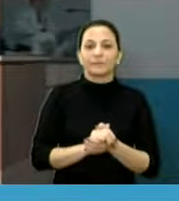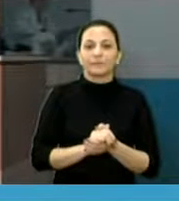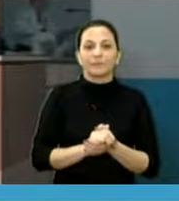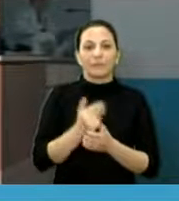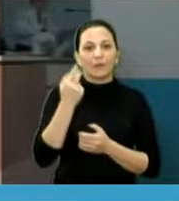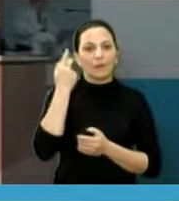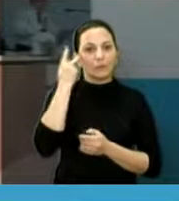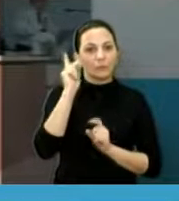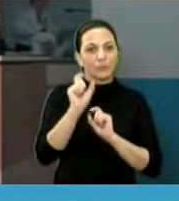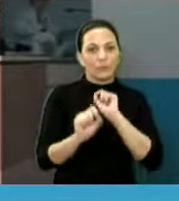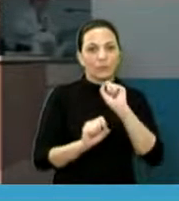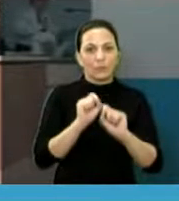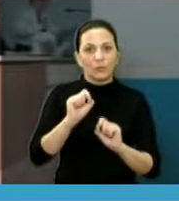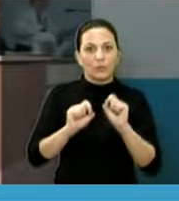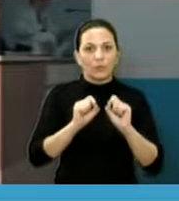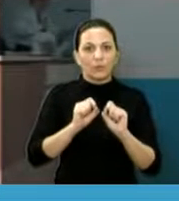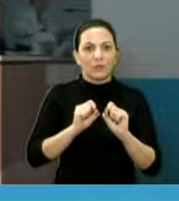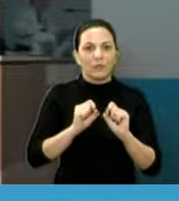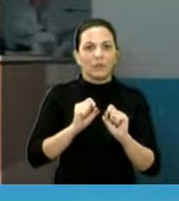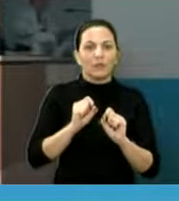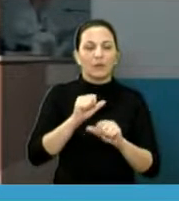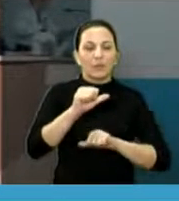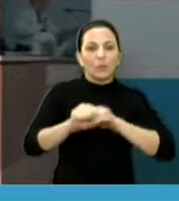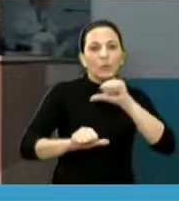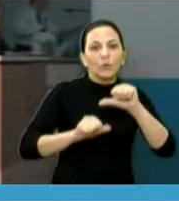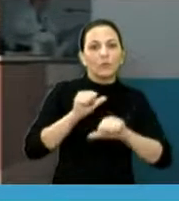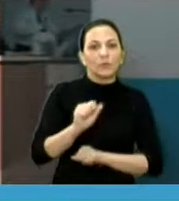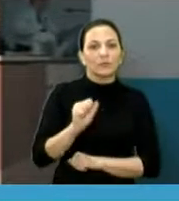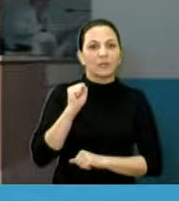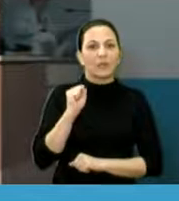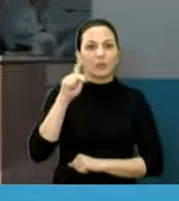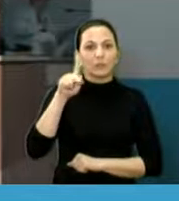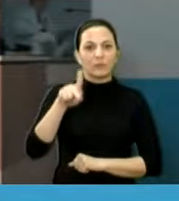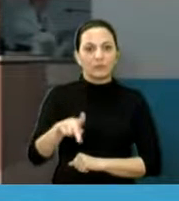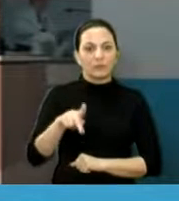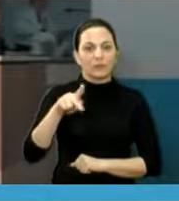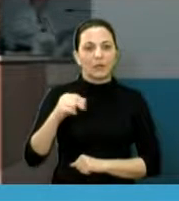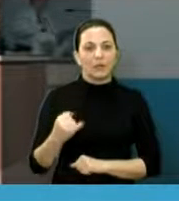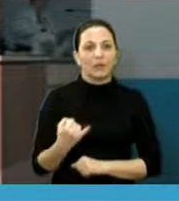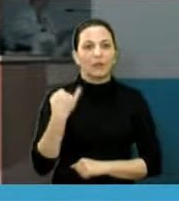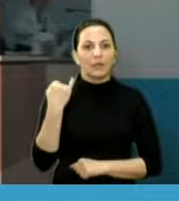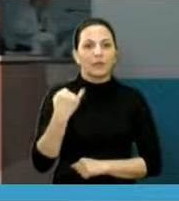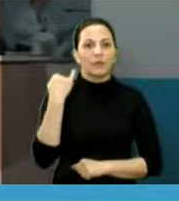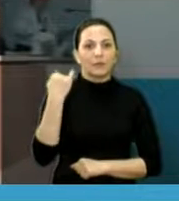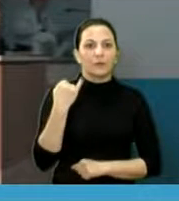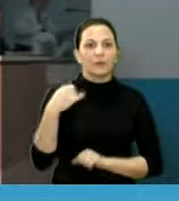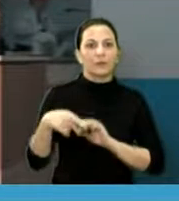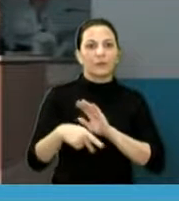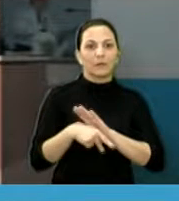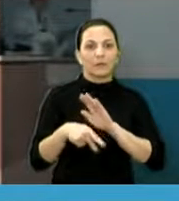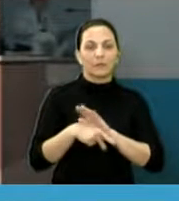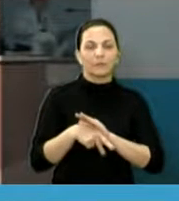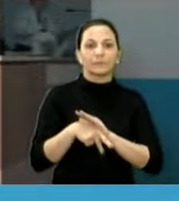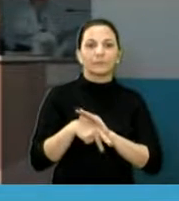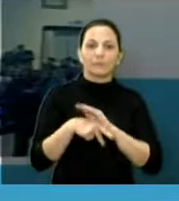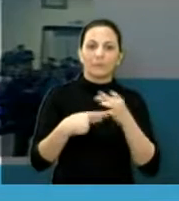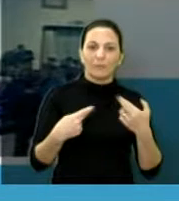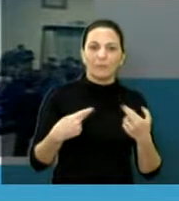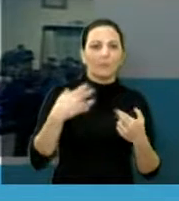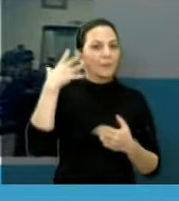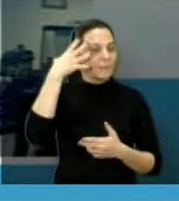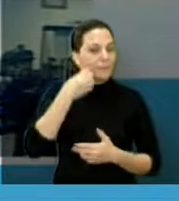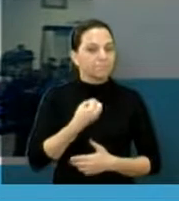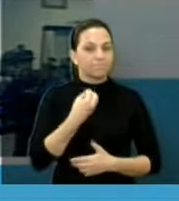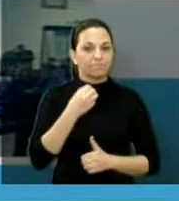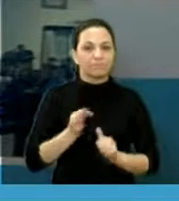sobre essas reformas da Previdência. Então, foi muito salutar, foi de bom proveito. Realmente foi uma aula feita por ele. Pode